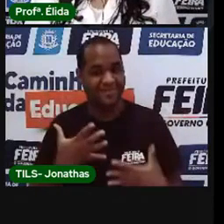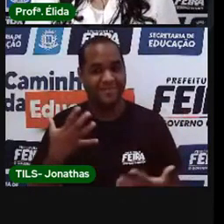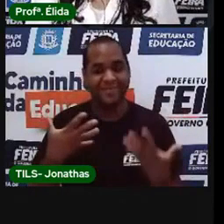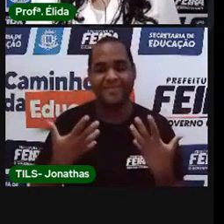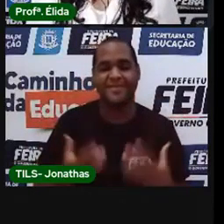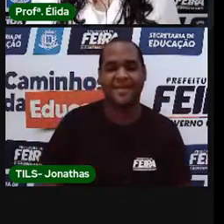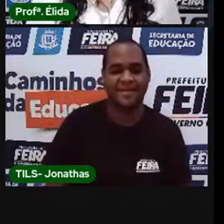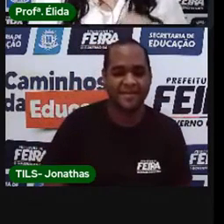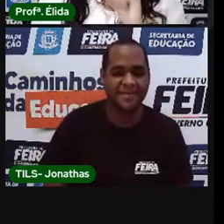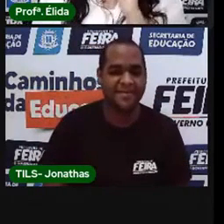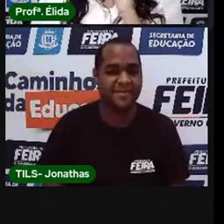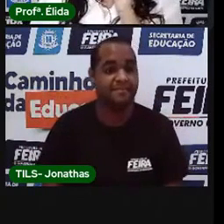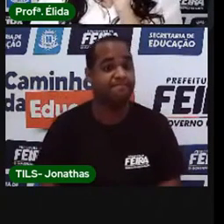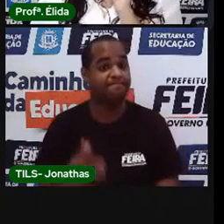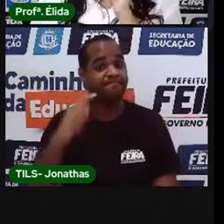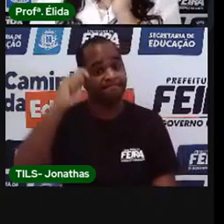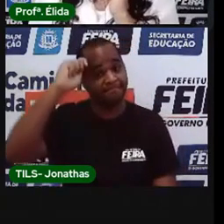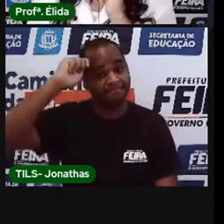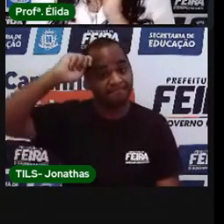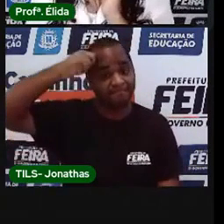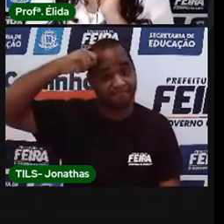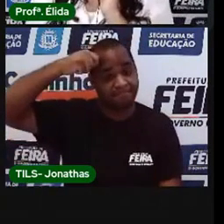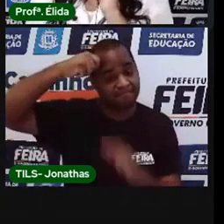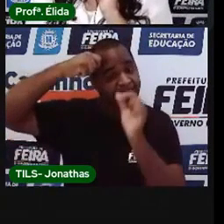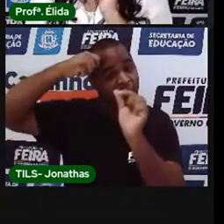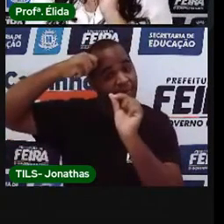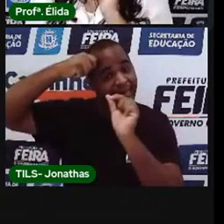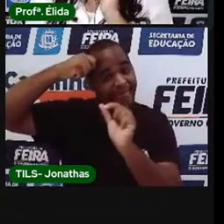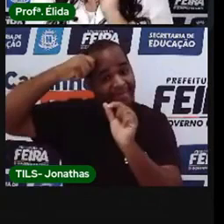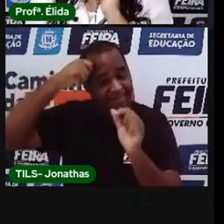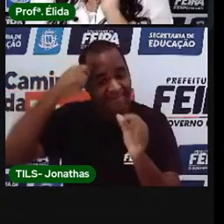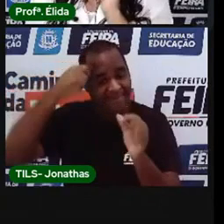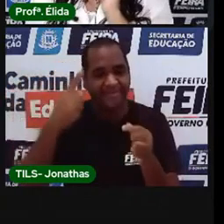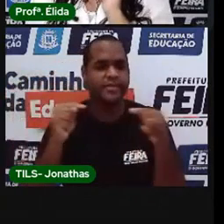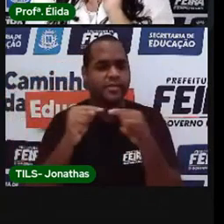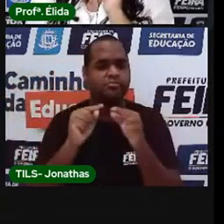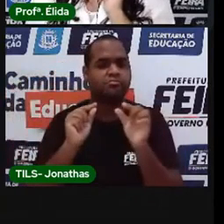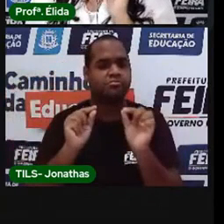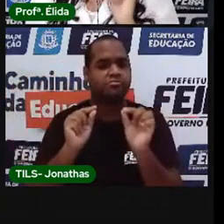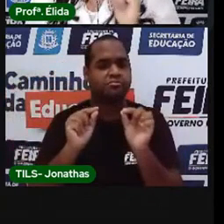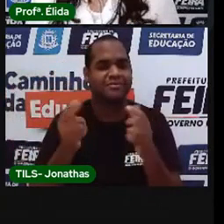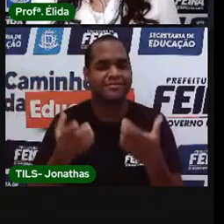alegria. E o preto? Você lembra o que o preto simboliza?